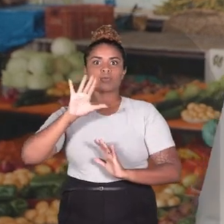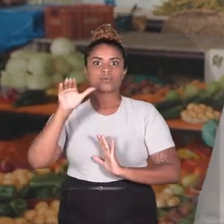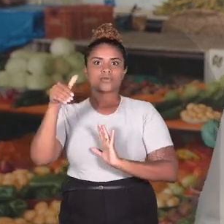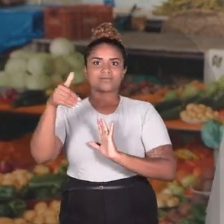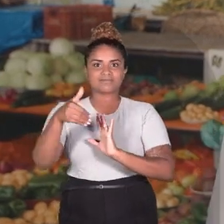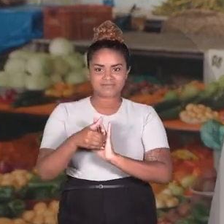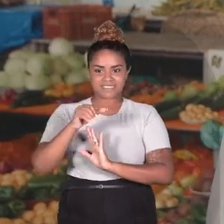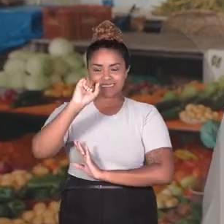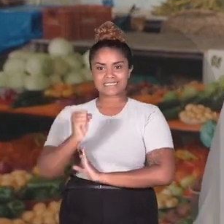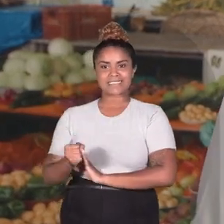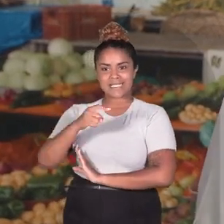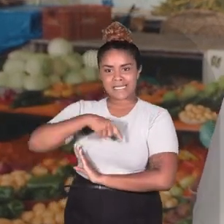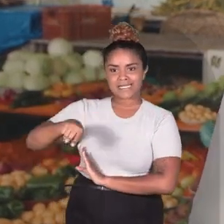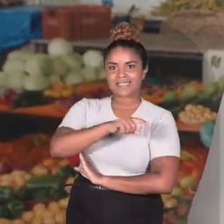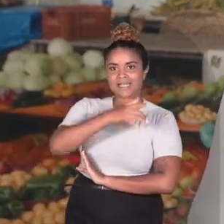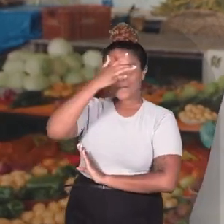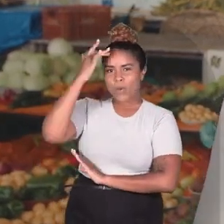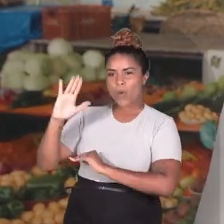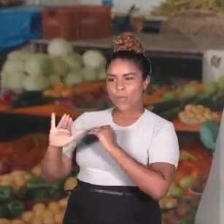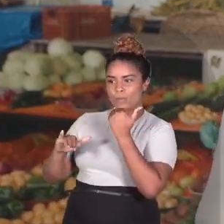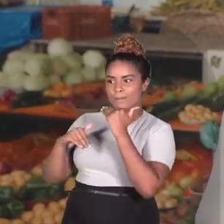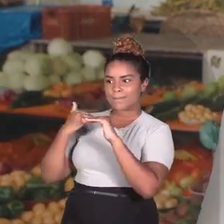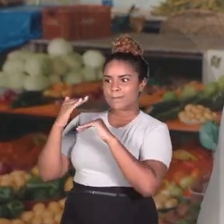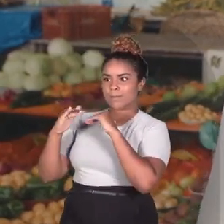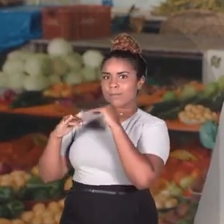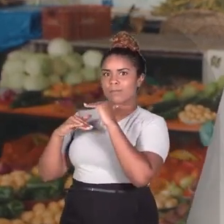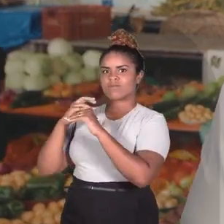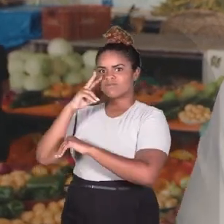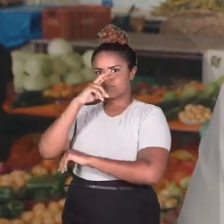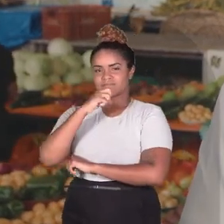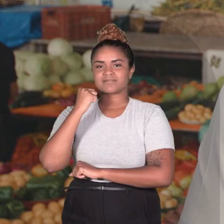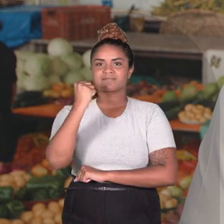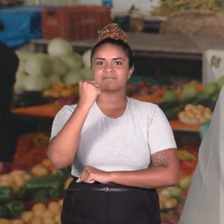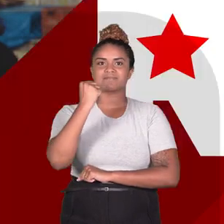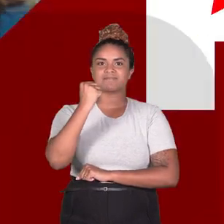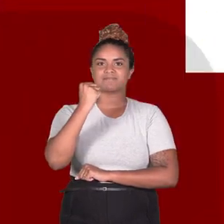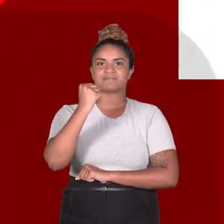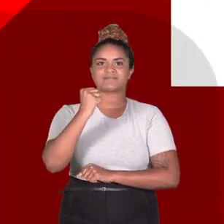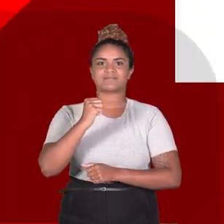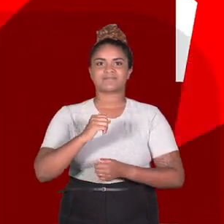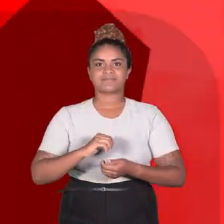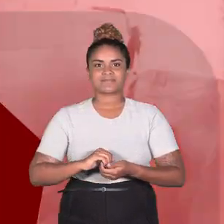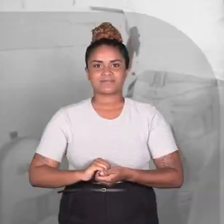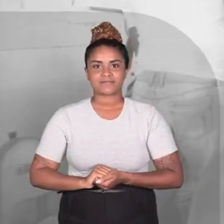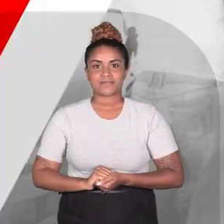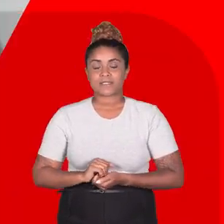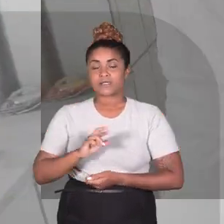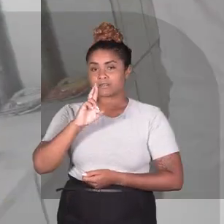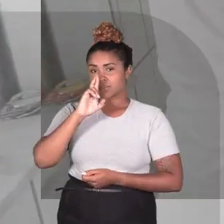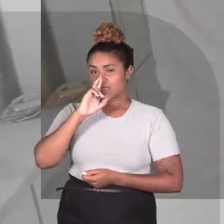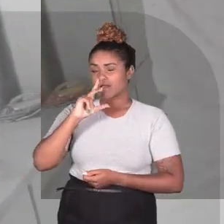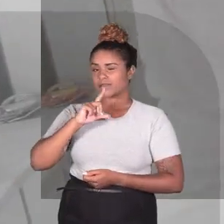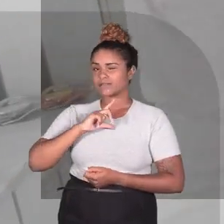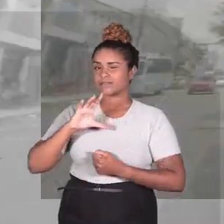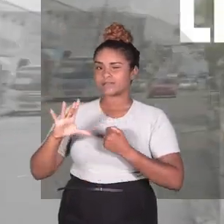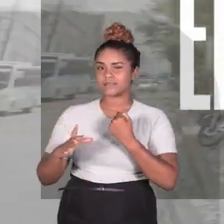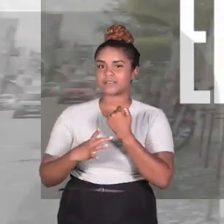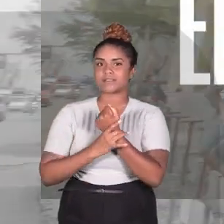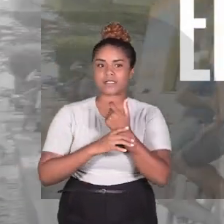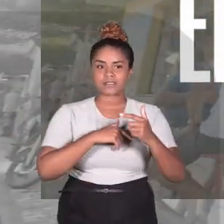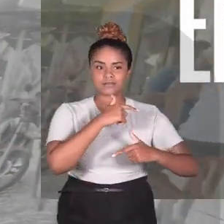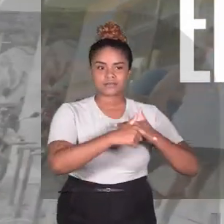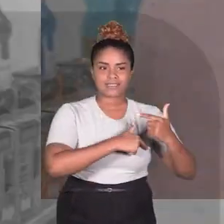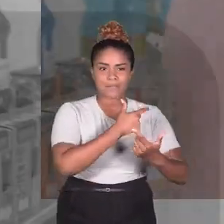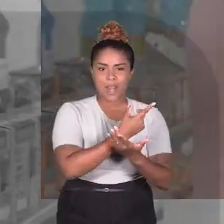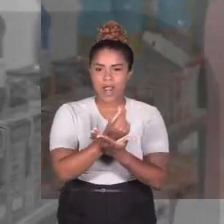e fazer Sergipe e os sergipanos crescerem com autonomia e independência. Rogério vai garantir o emprego